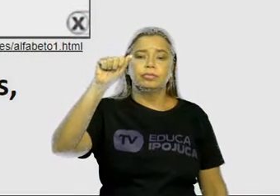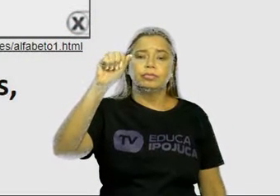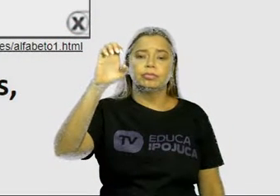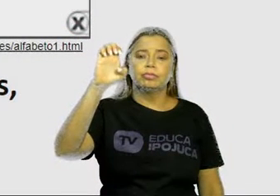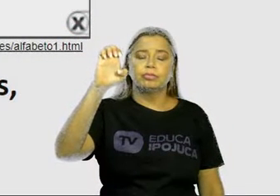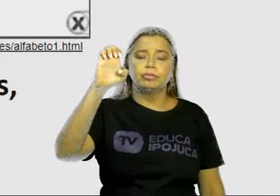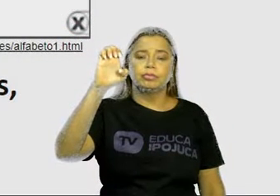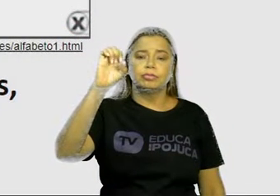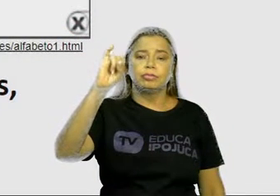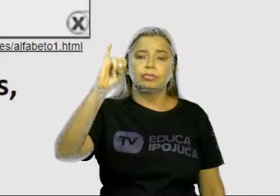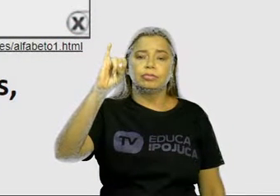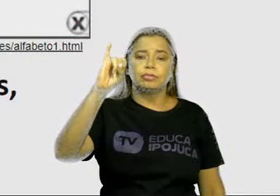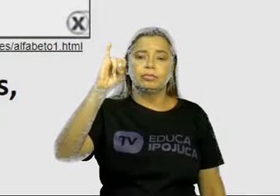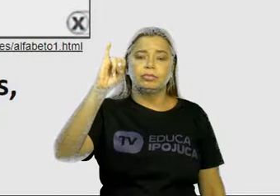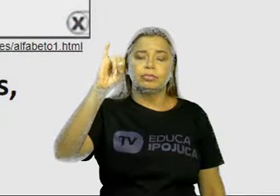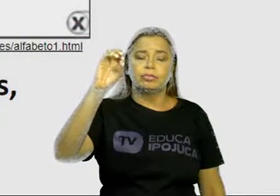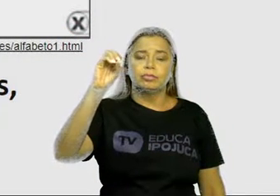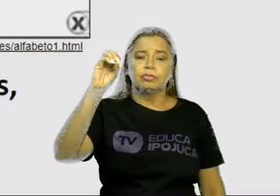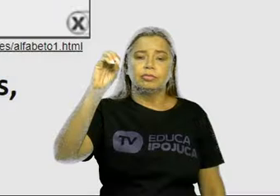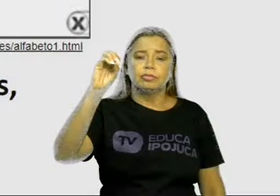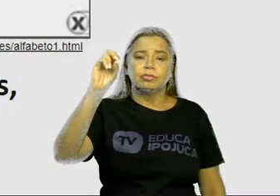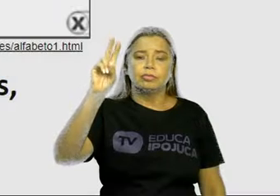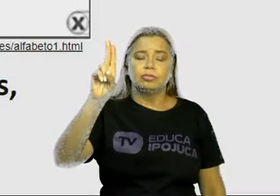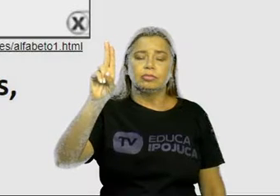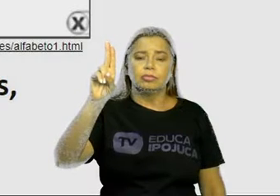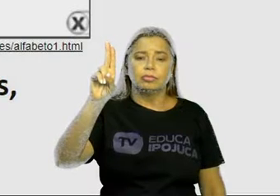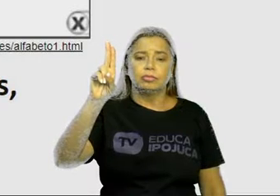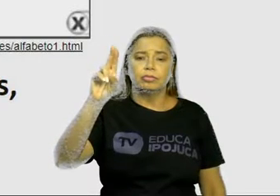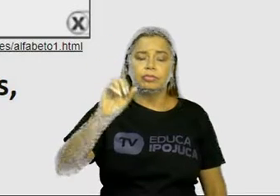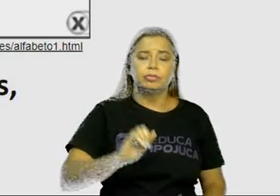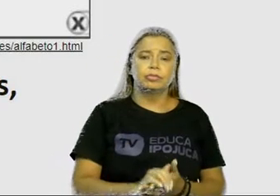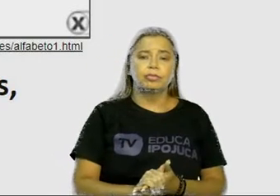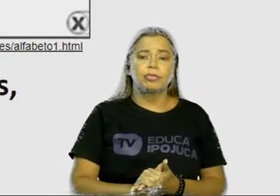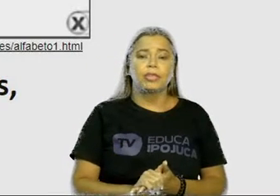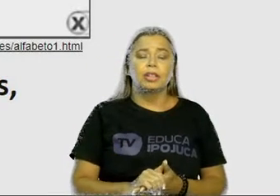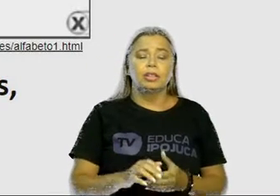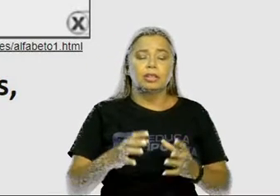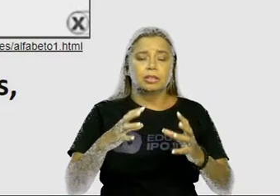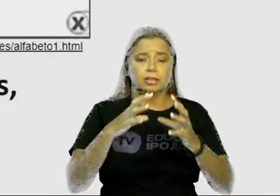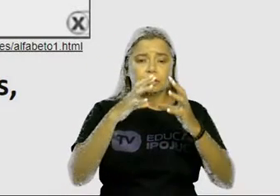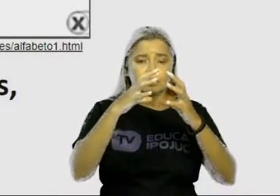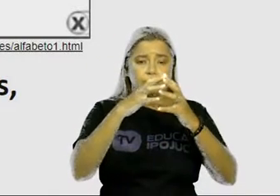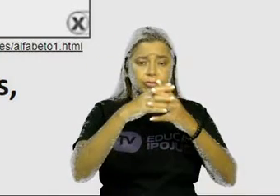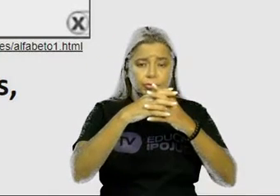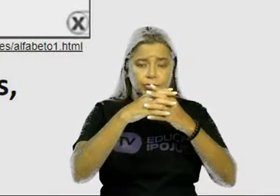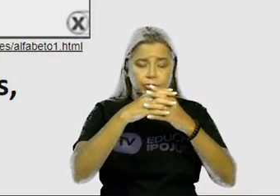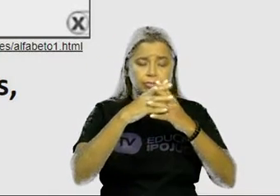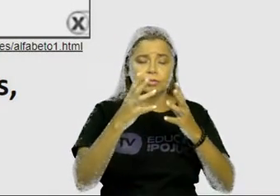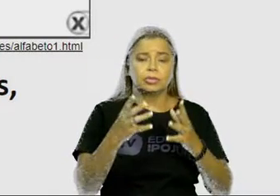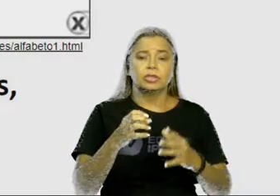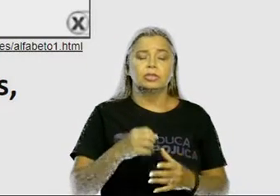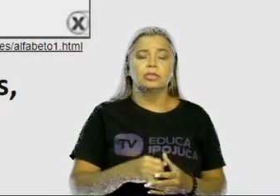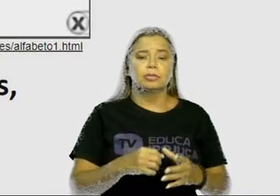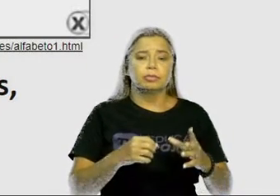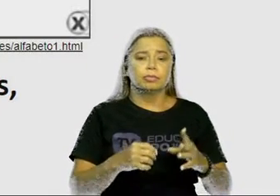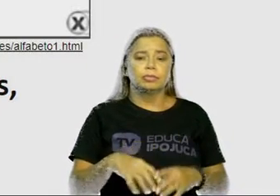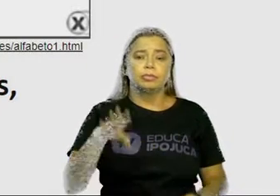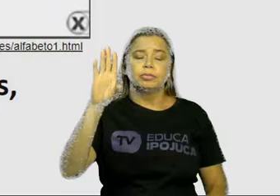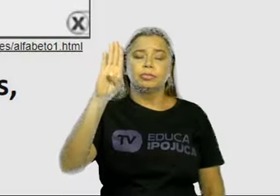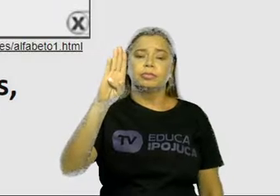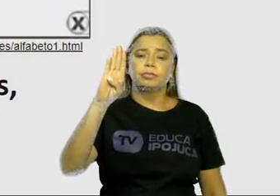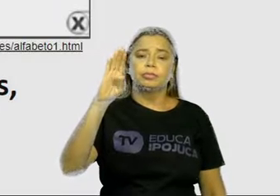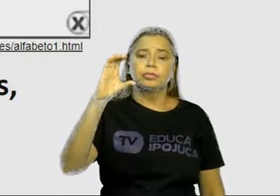E, I, O, U. E as consoantes são quais? B,